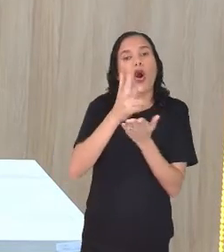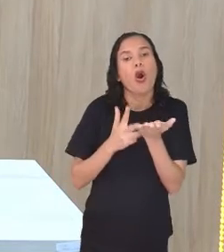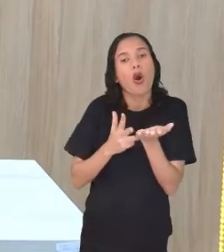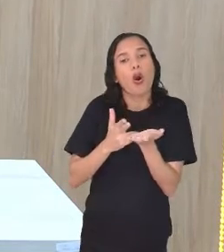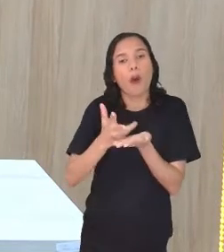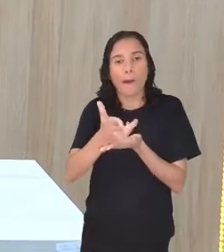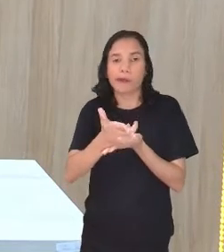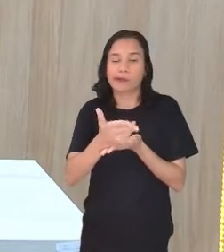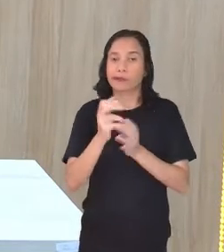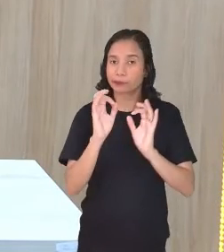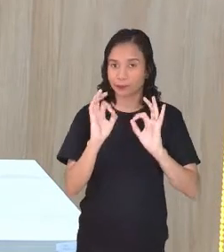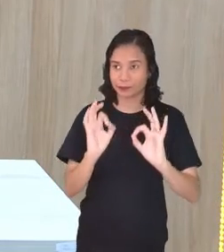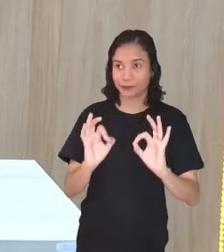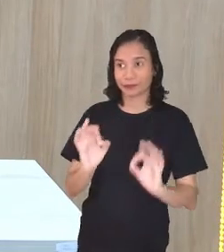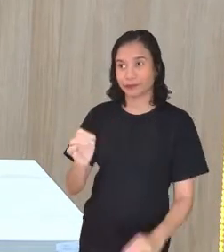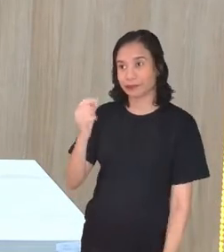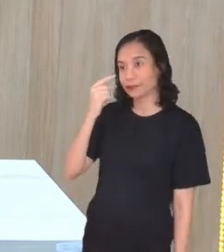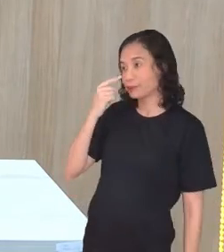ao meio.